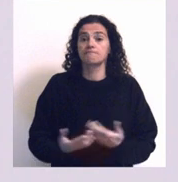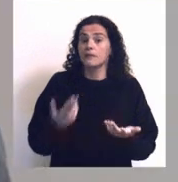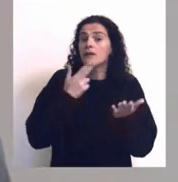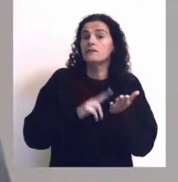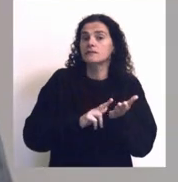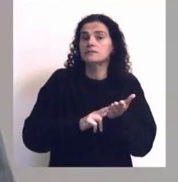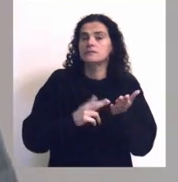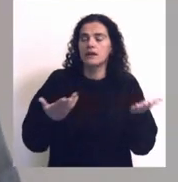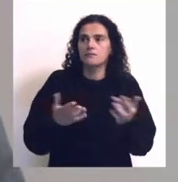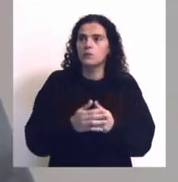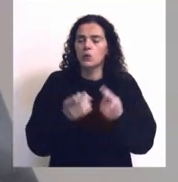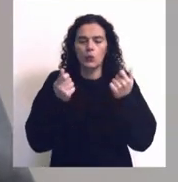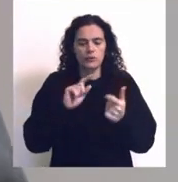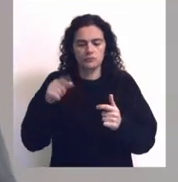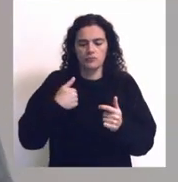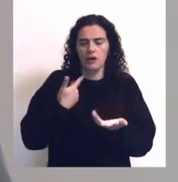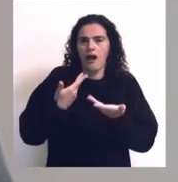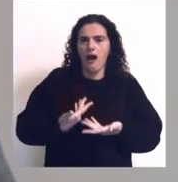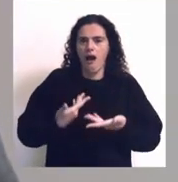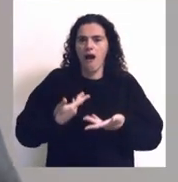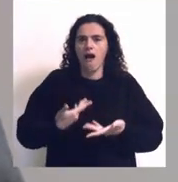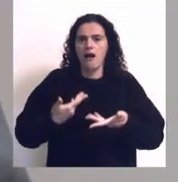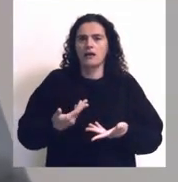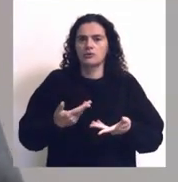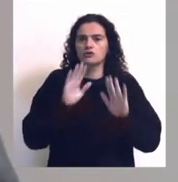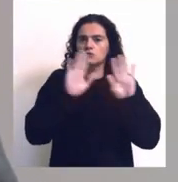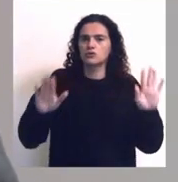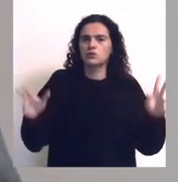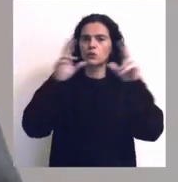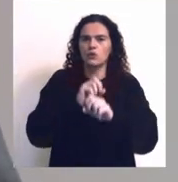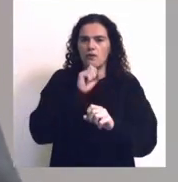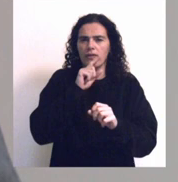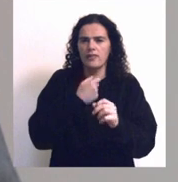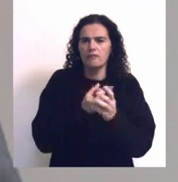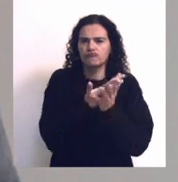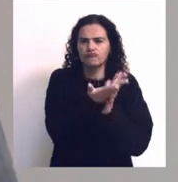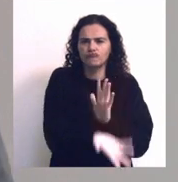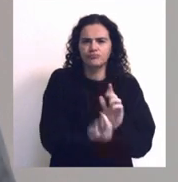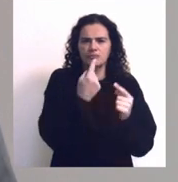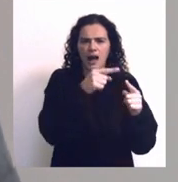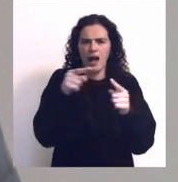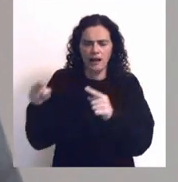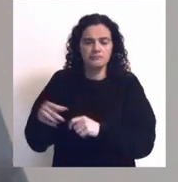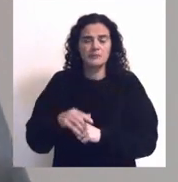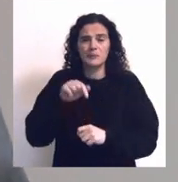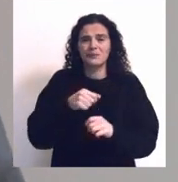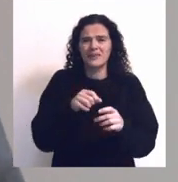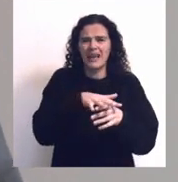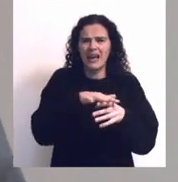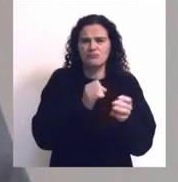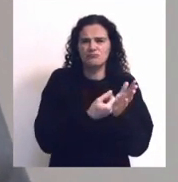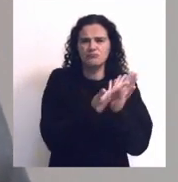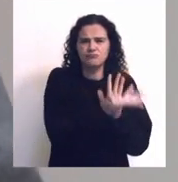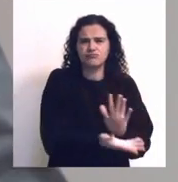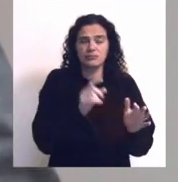Na verdade, quase que nos encontramos numa nova exposição multicanal onde esses vários